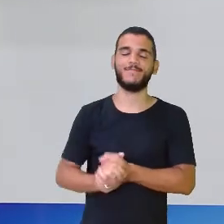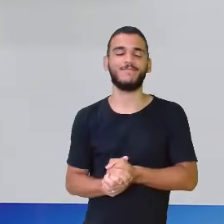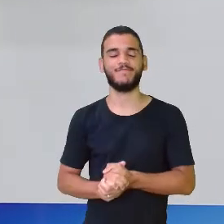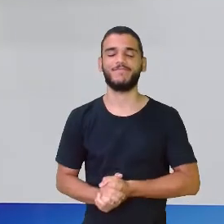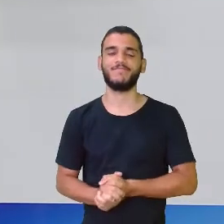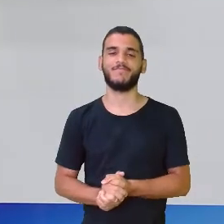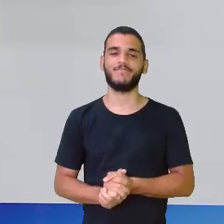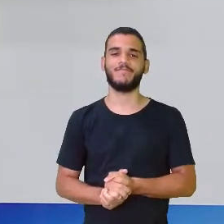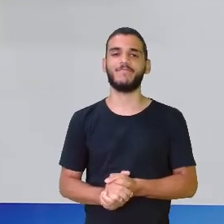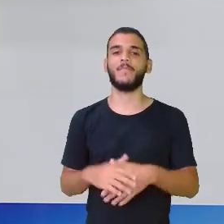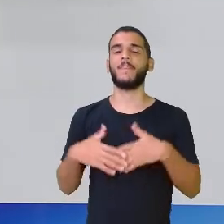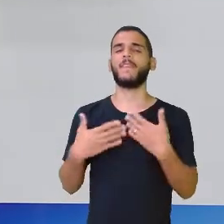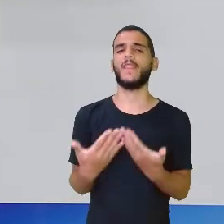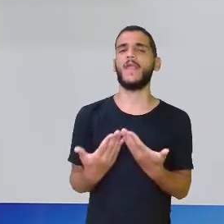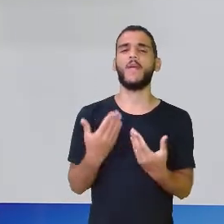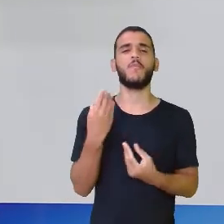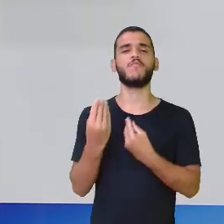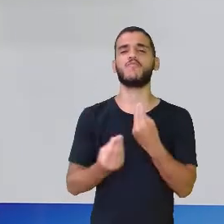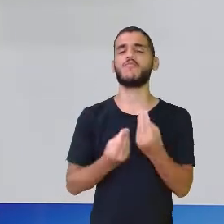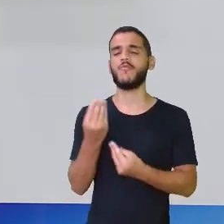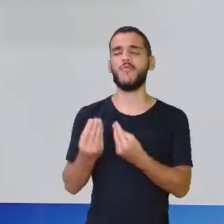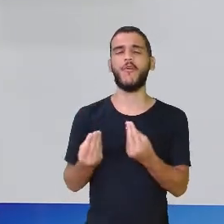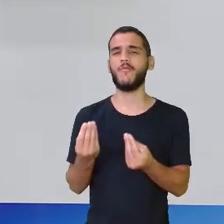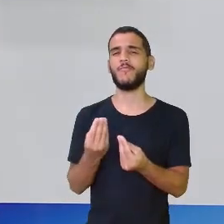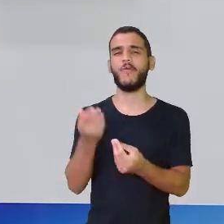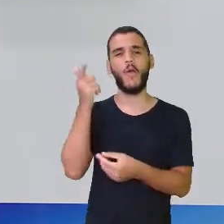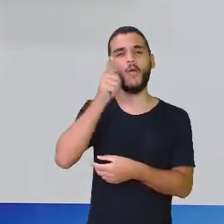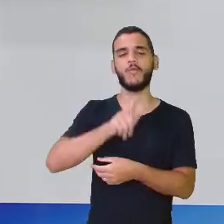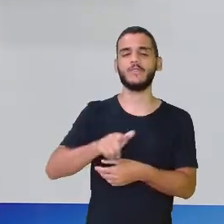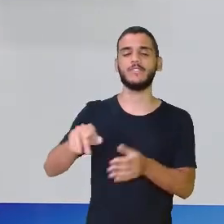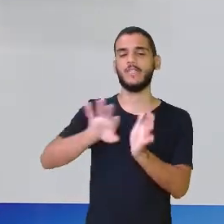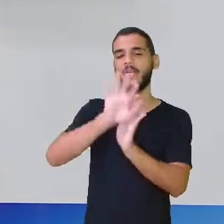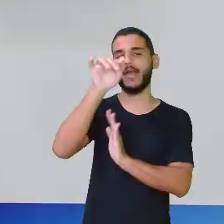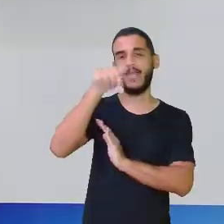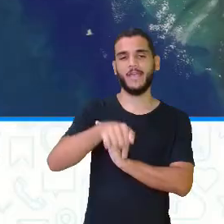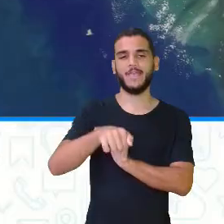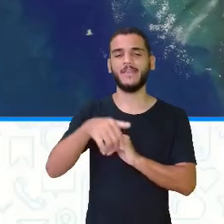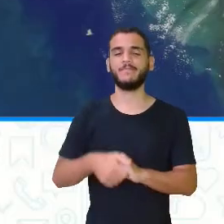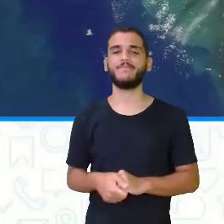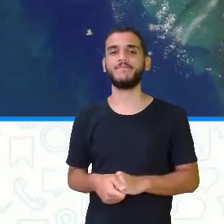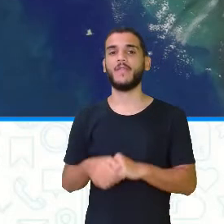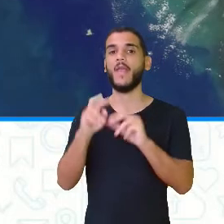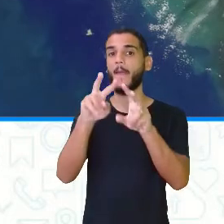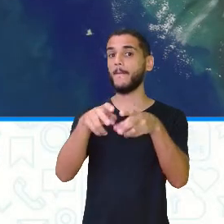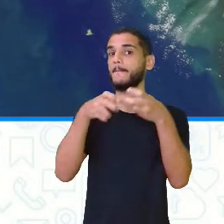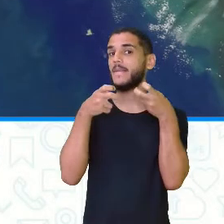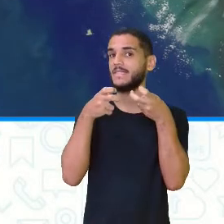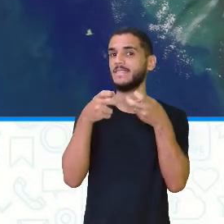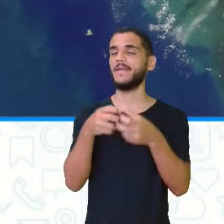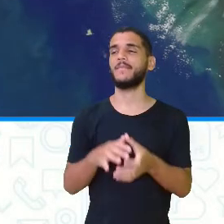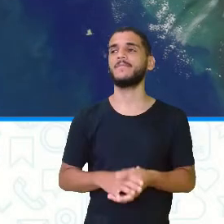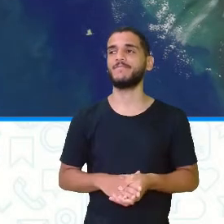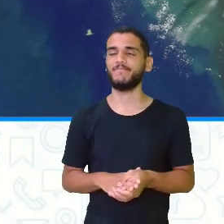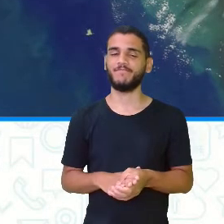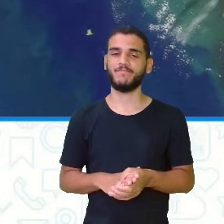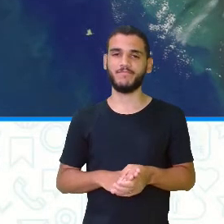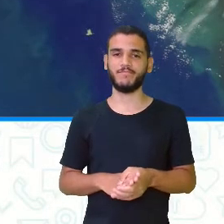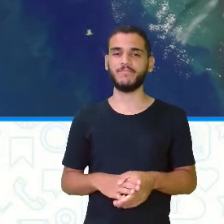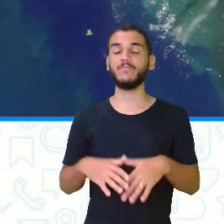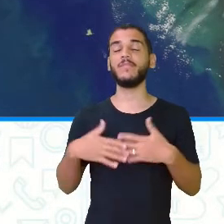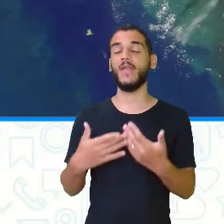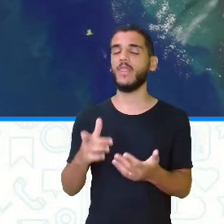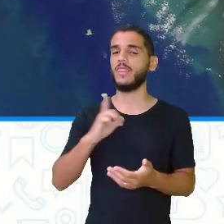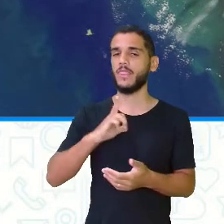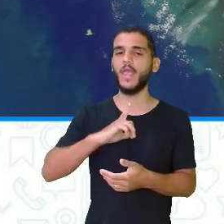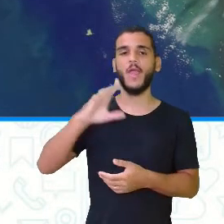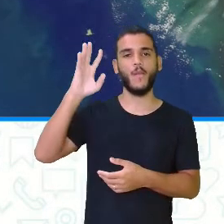é asiático. E como foi que eles vieram para cá? Ah, olha só que legal. Uma das teses